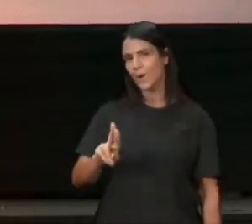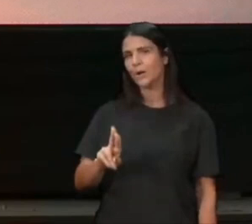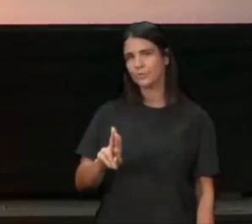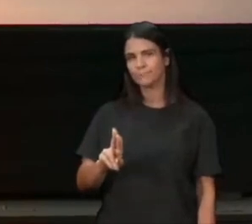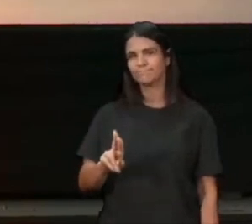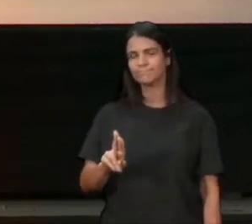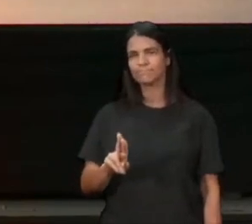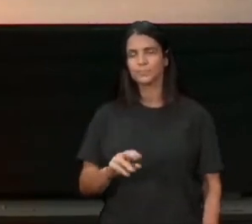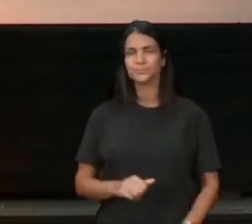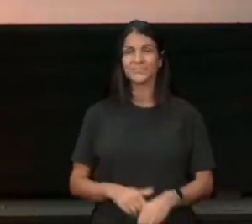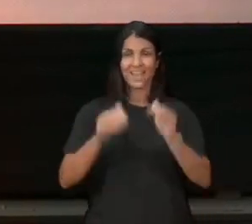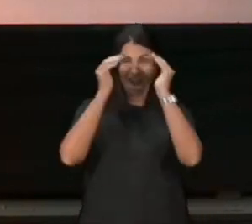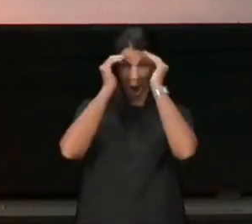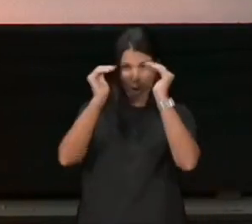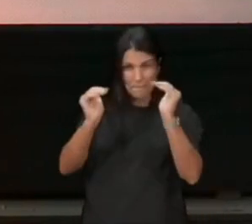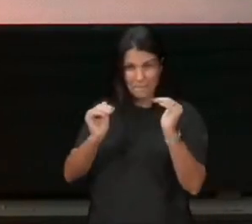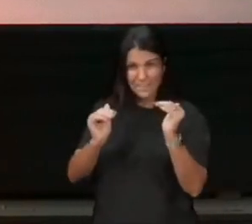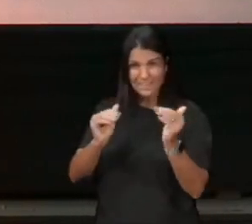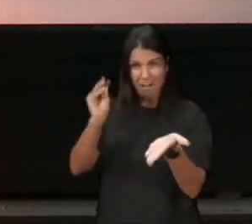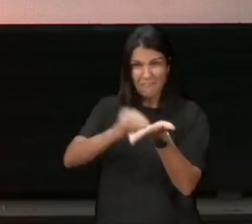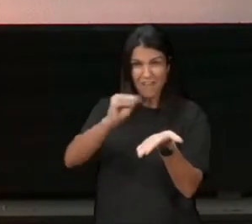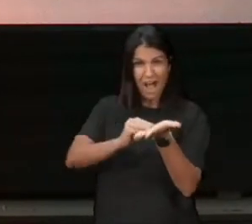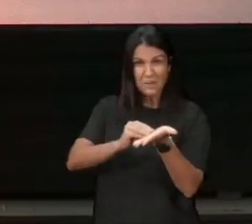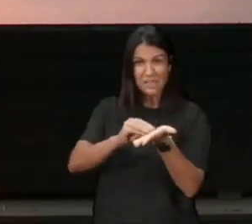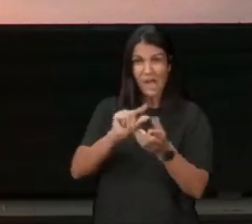desobediência, nas forças armadas, cadeia,